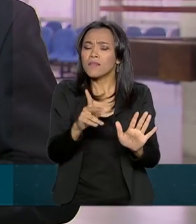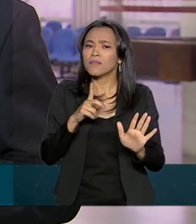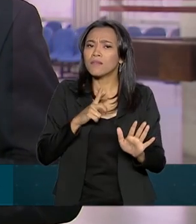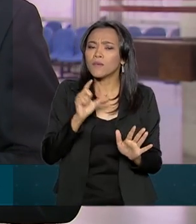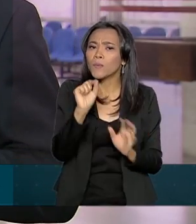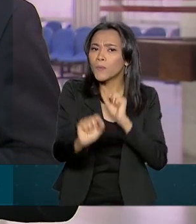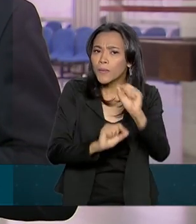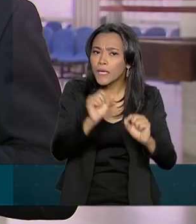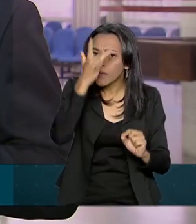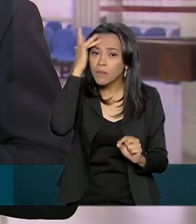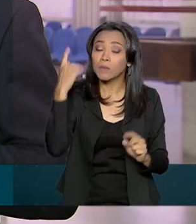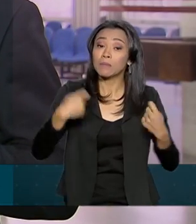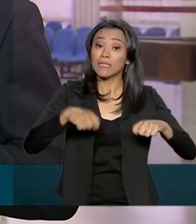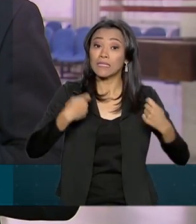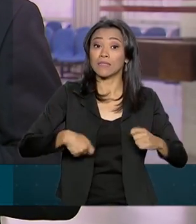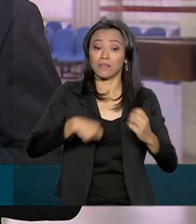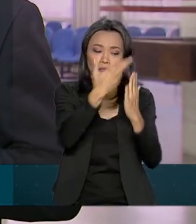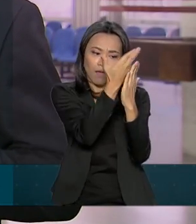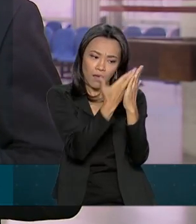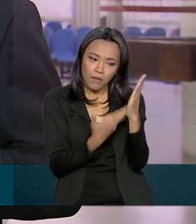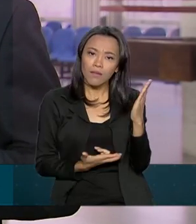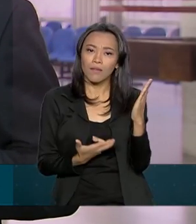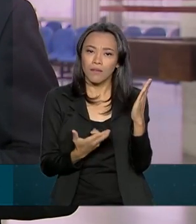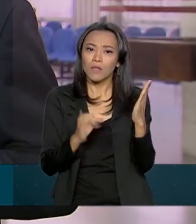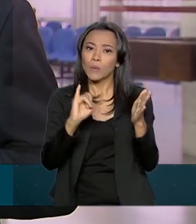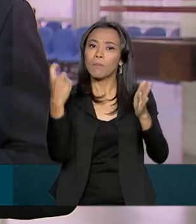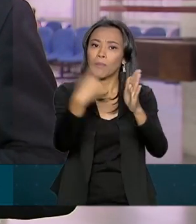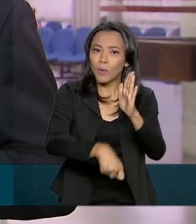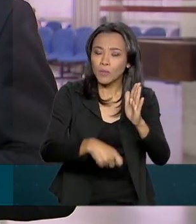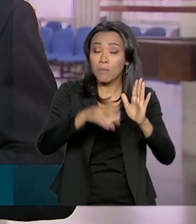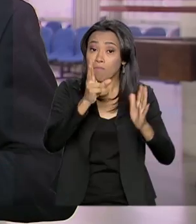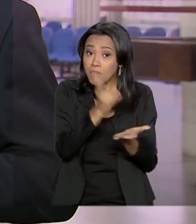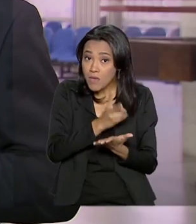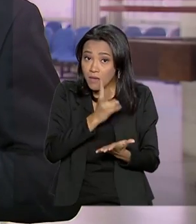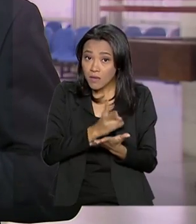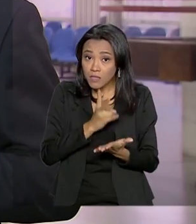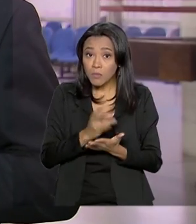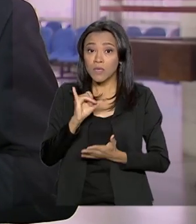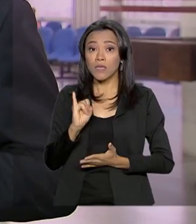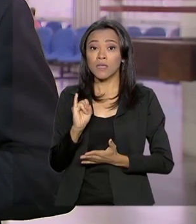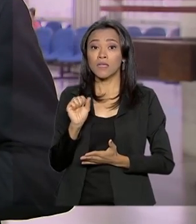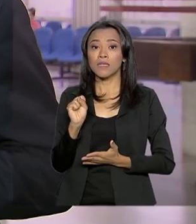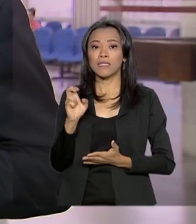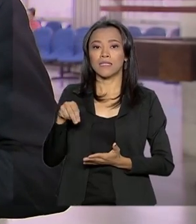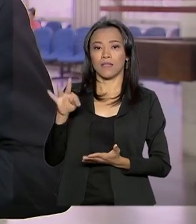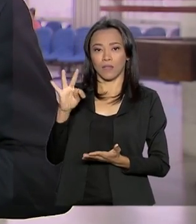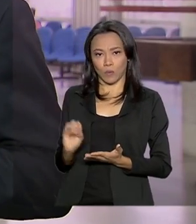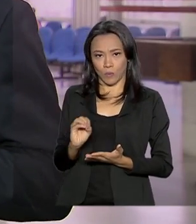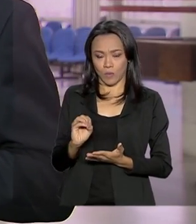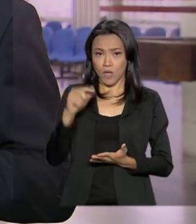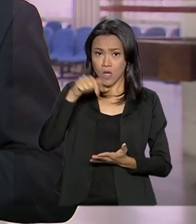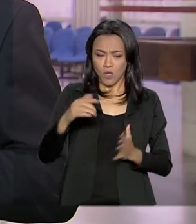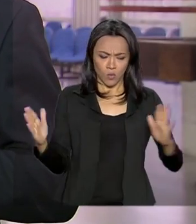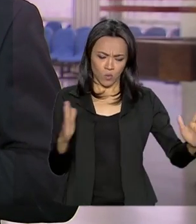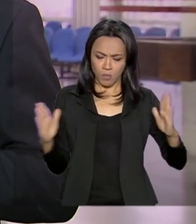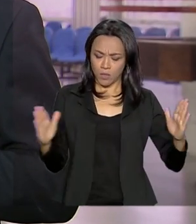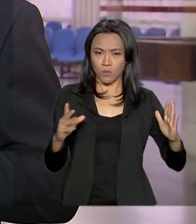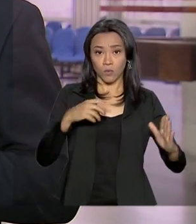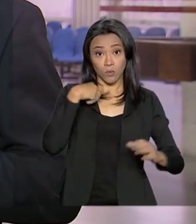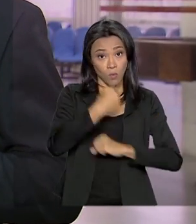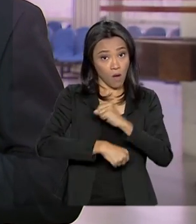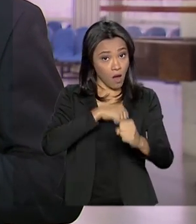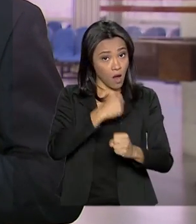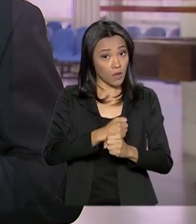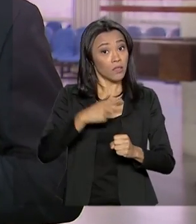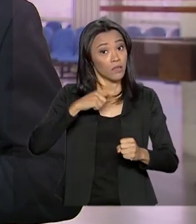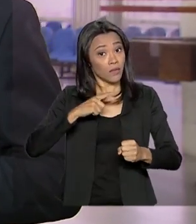contribuinte fazer a declaração do imposto de renda, mesmo se ele estiver isento. É que em algum momento do ano, a Receita Federal pode ter